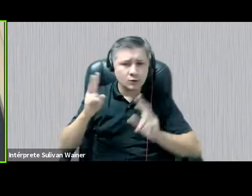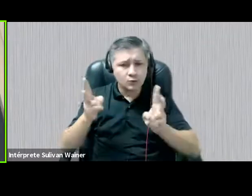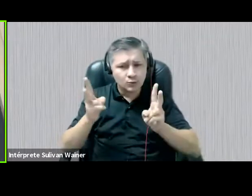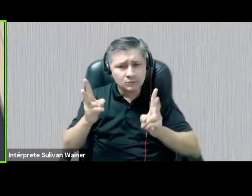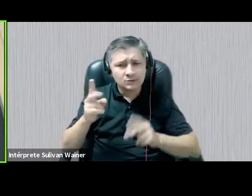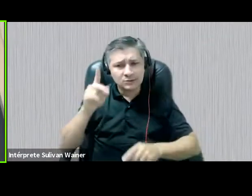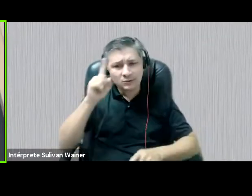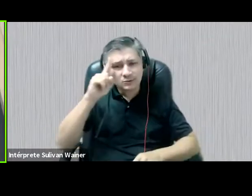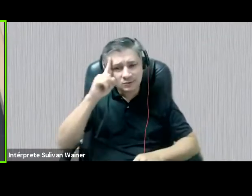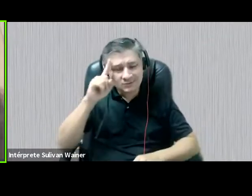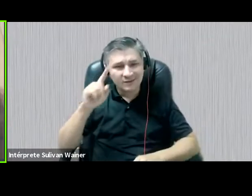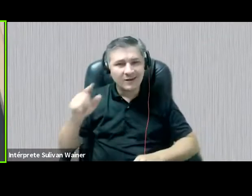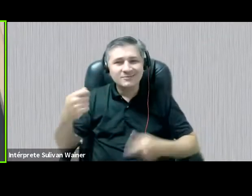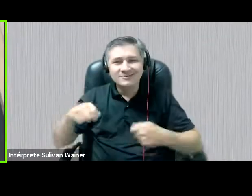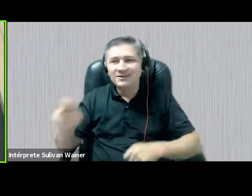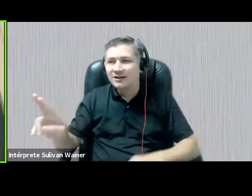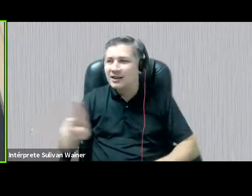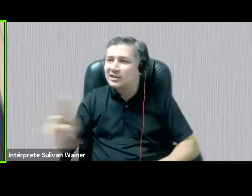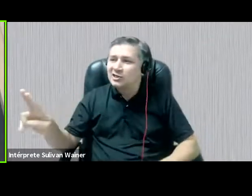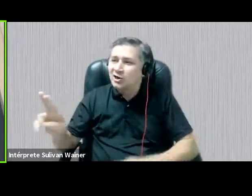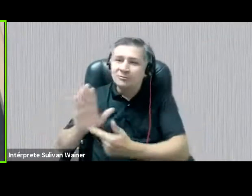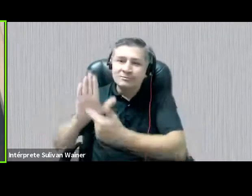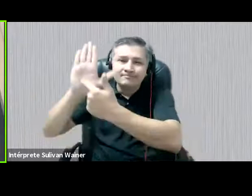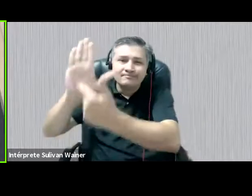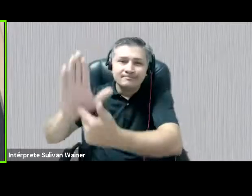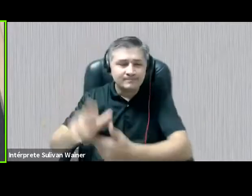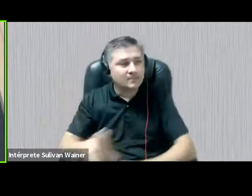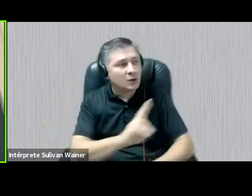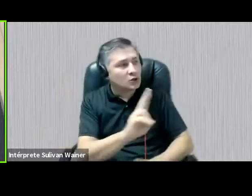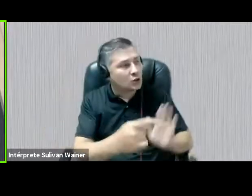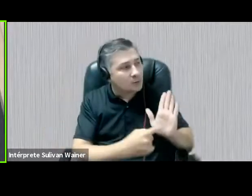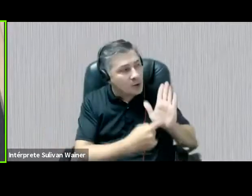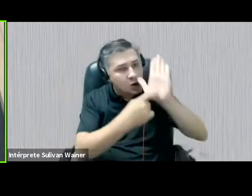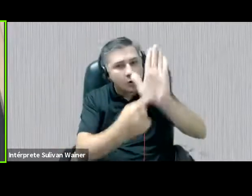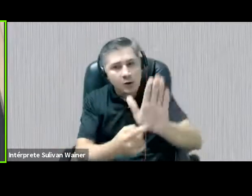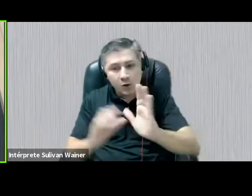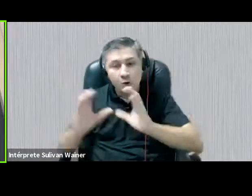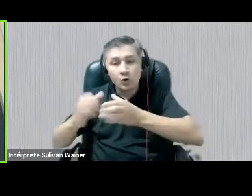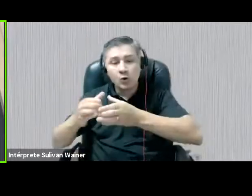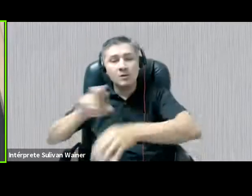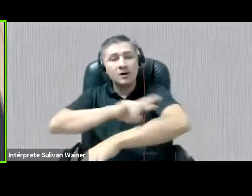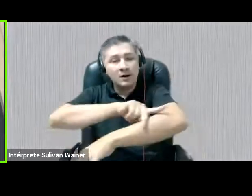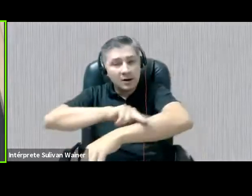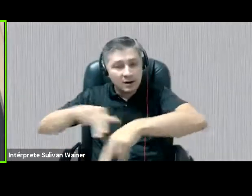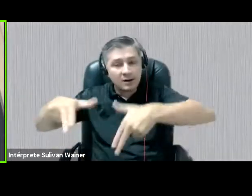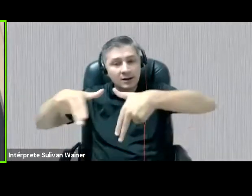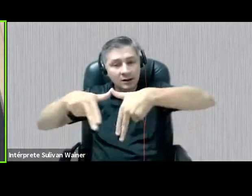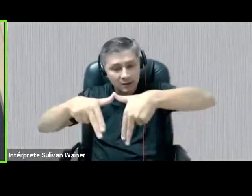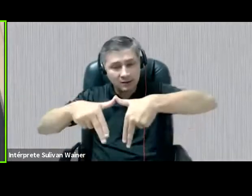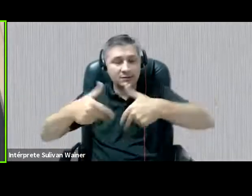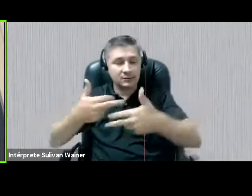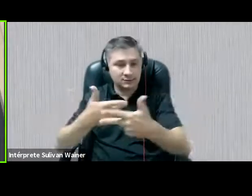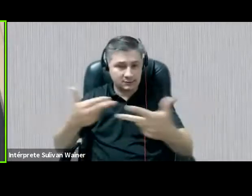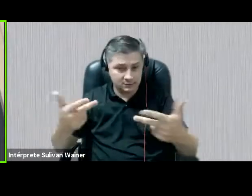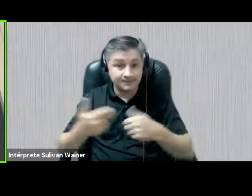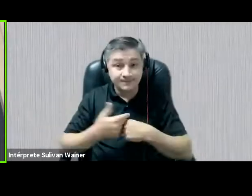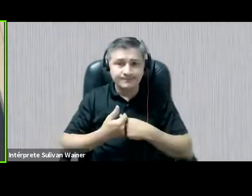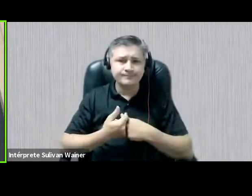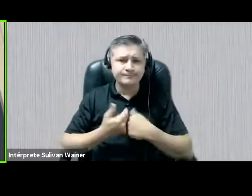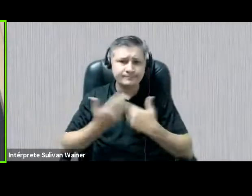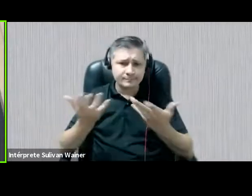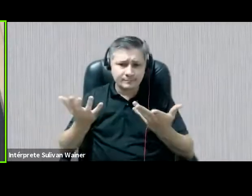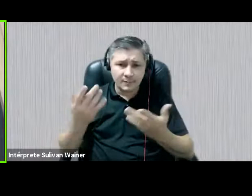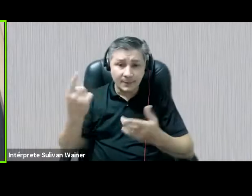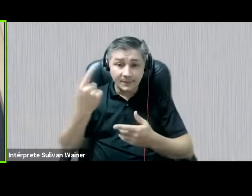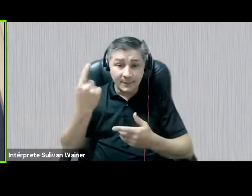em nomear, em dar visibilidade, em conversar sobre categorias como raça, etnicidade e gênero, evidenciando em primeira